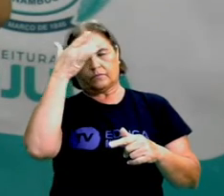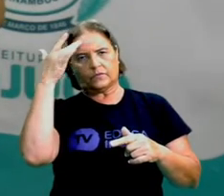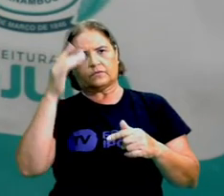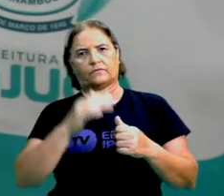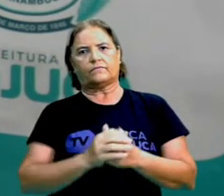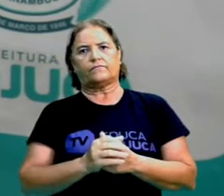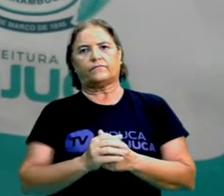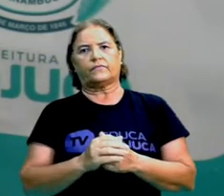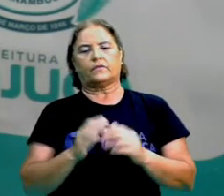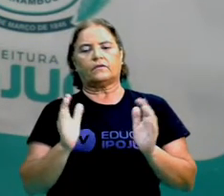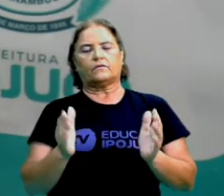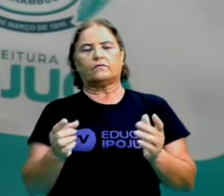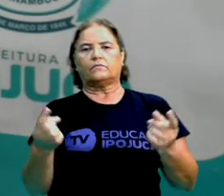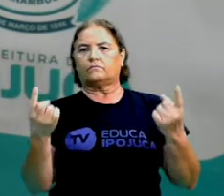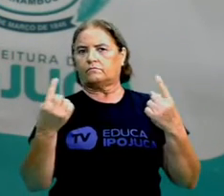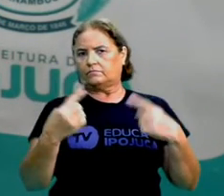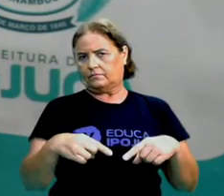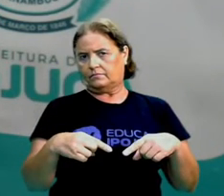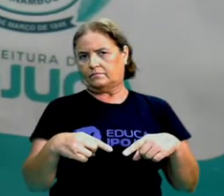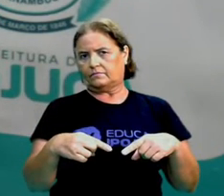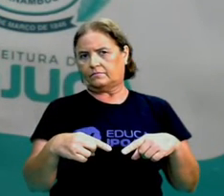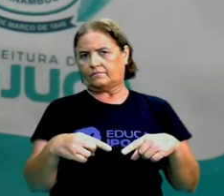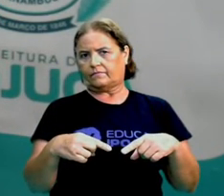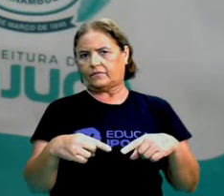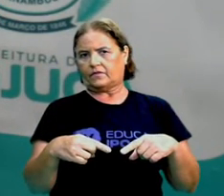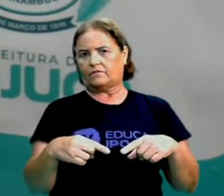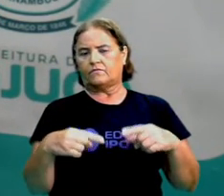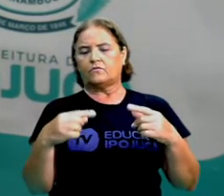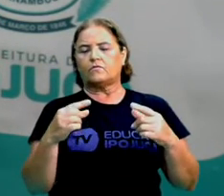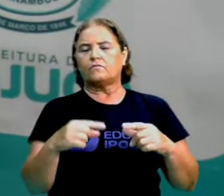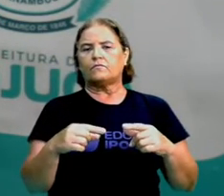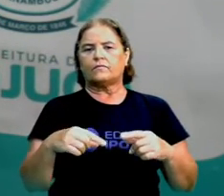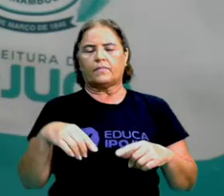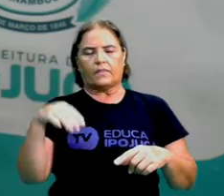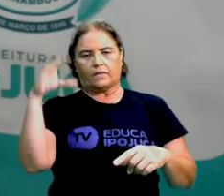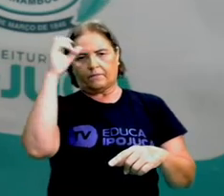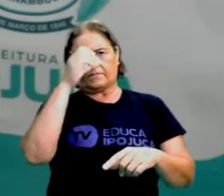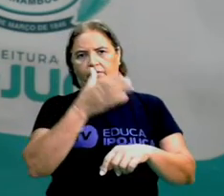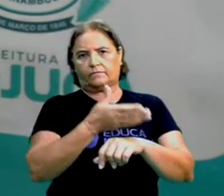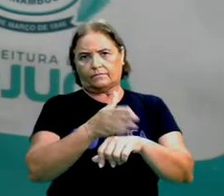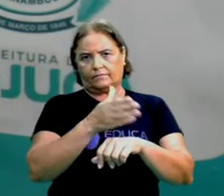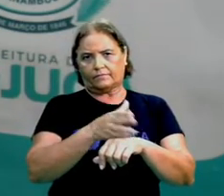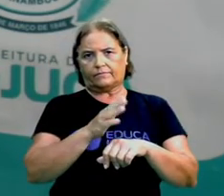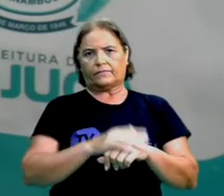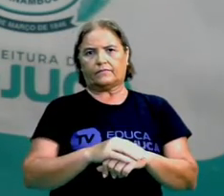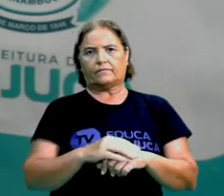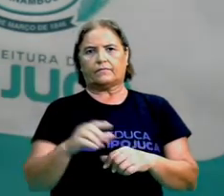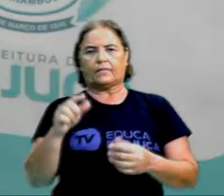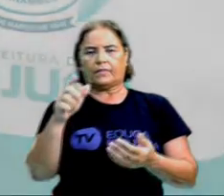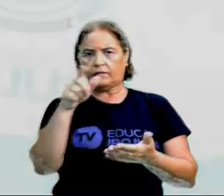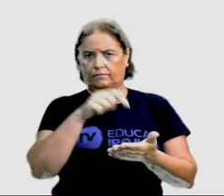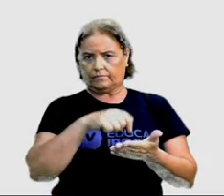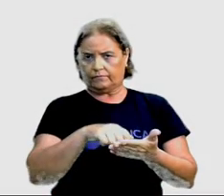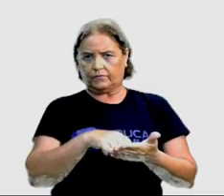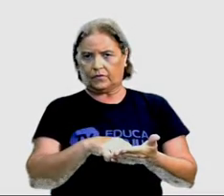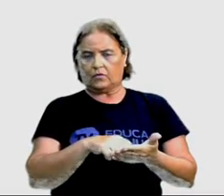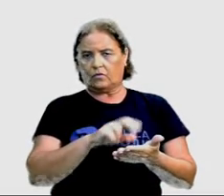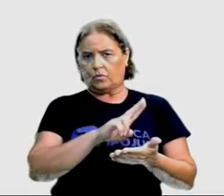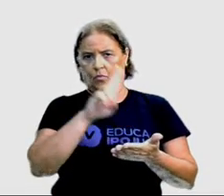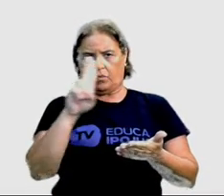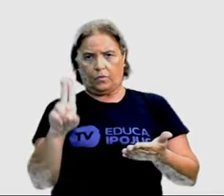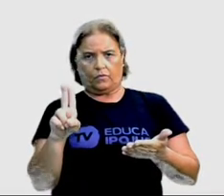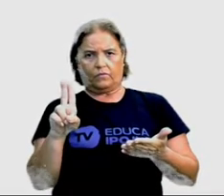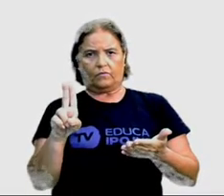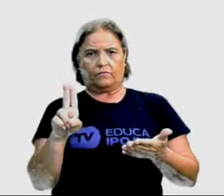Chegou o momento do nosso desafio, o momento de aprender praticando. Anote aí, tome nota, coloque o seu